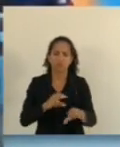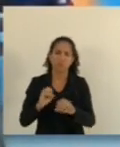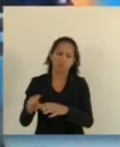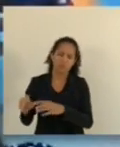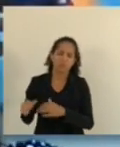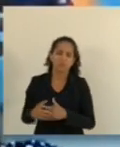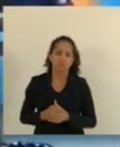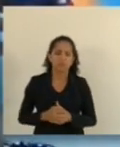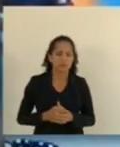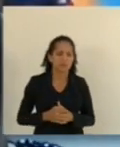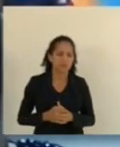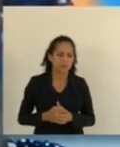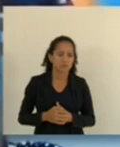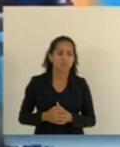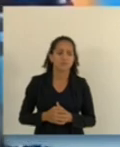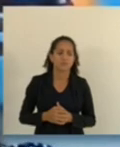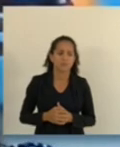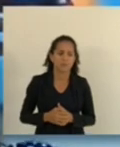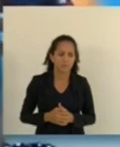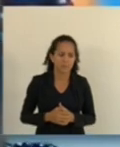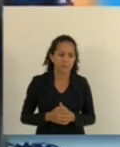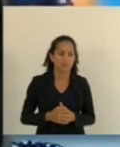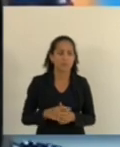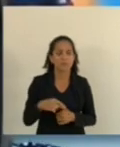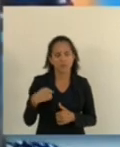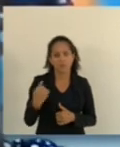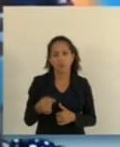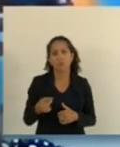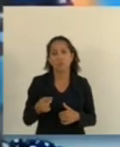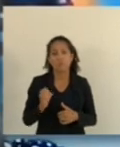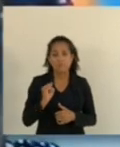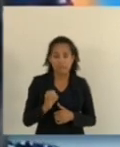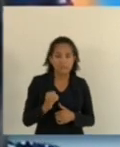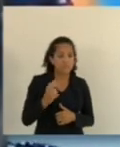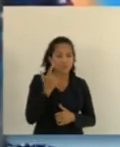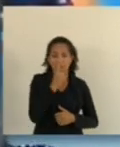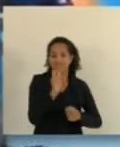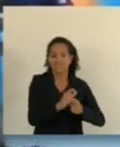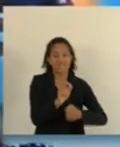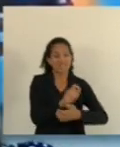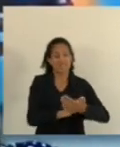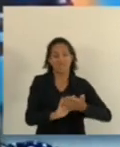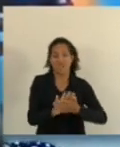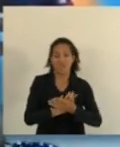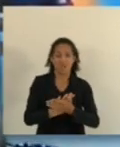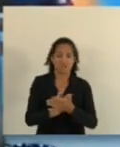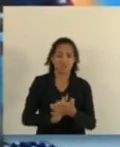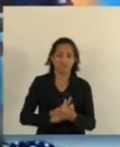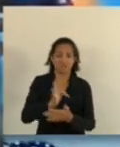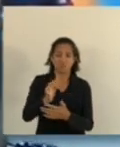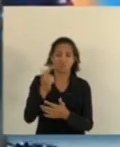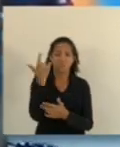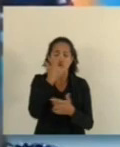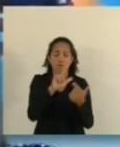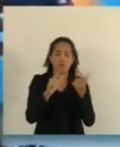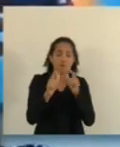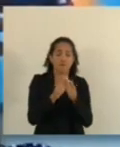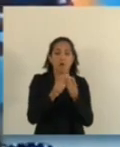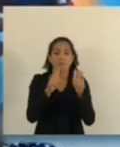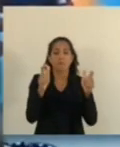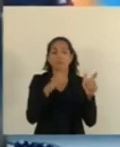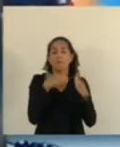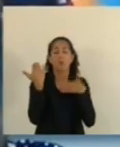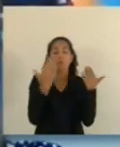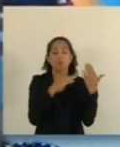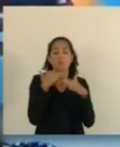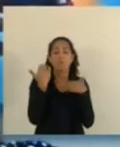Ferrazio. Caso, tanto contrário, nós vamos continuar perdendo as nossas mulheres, perdendo as nossas mulheres para o machismo, para